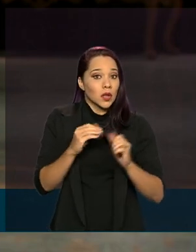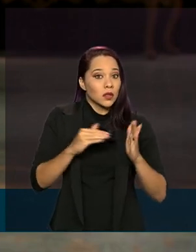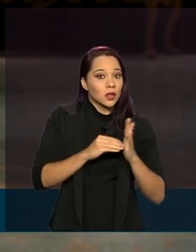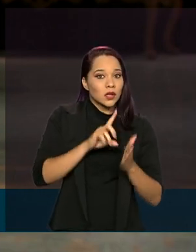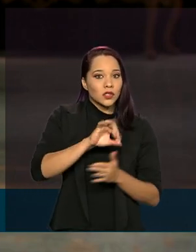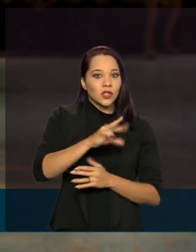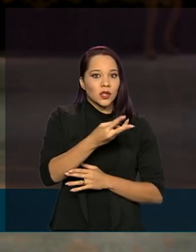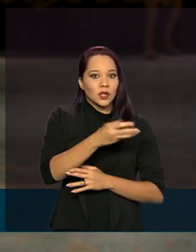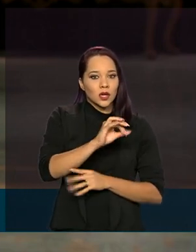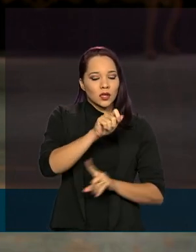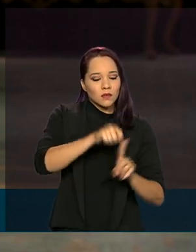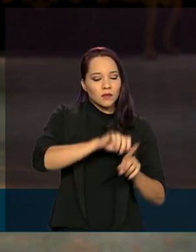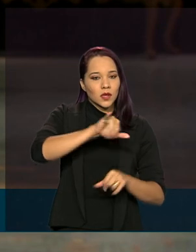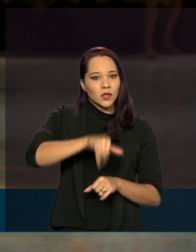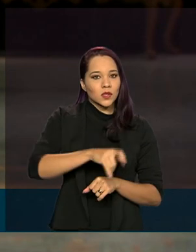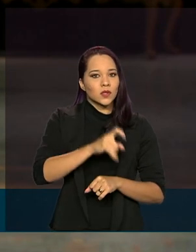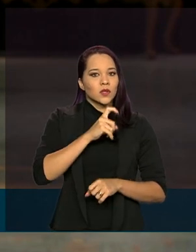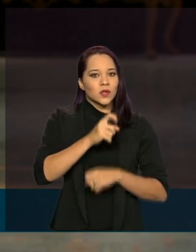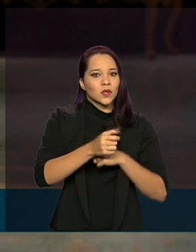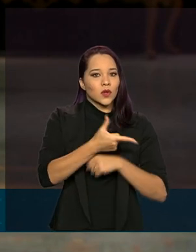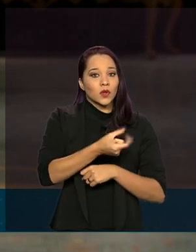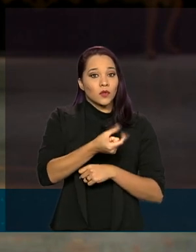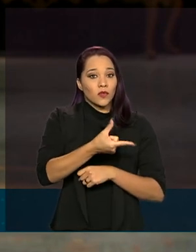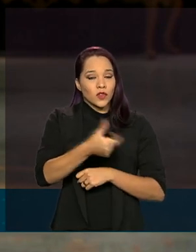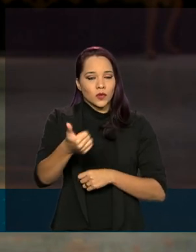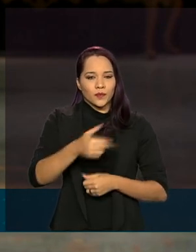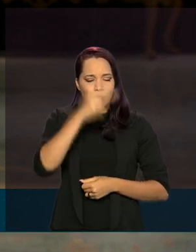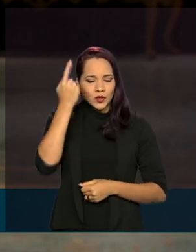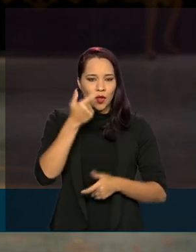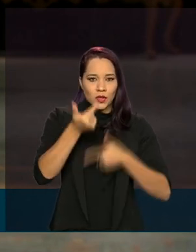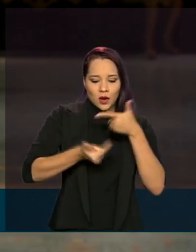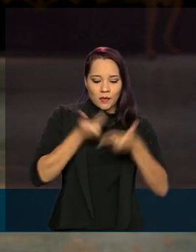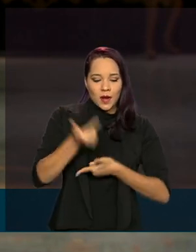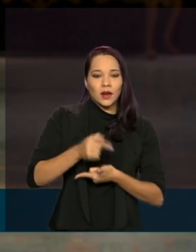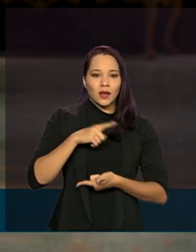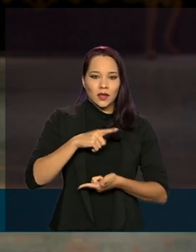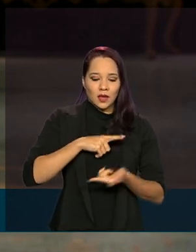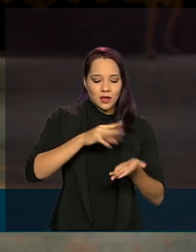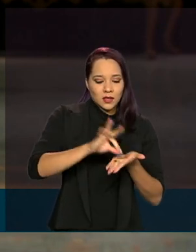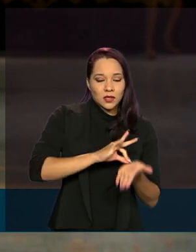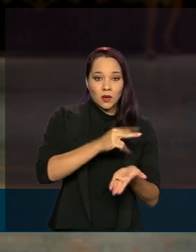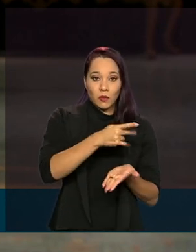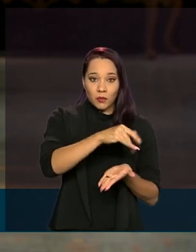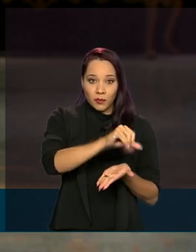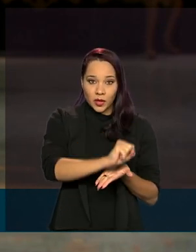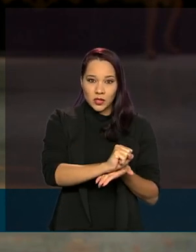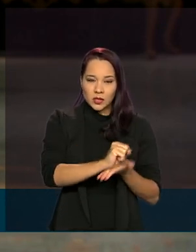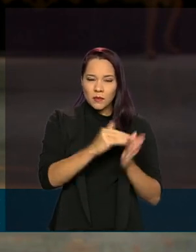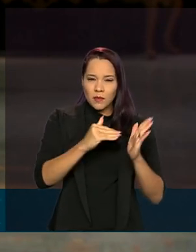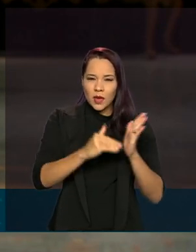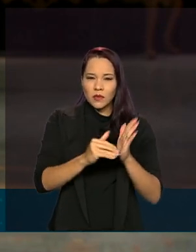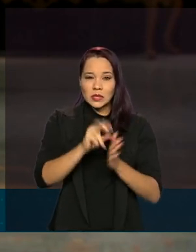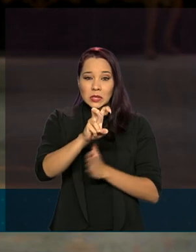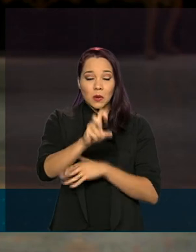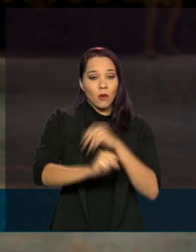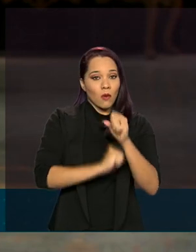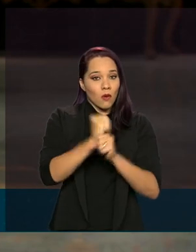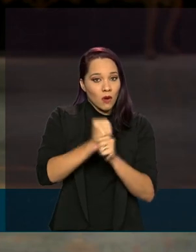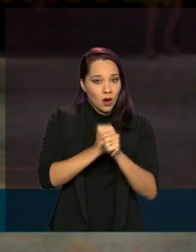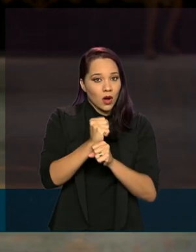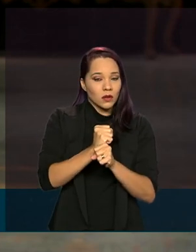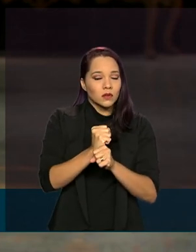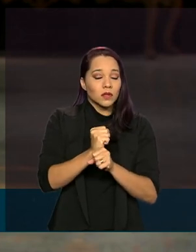30 de junho de 2021? O trabalhador que tiver inscrição no PIS há pelo menos 5 anos e que tiver